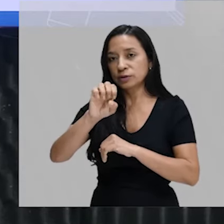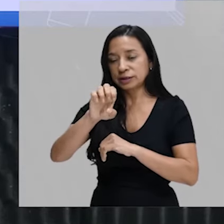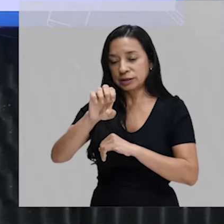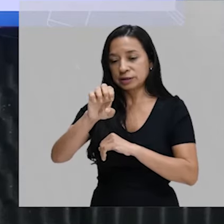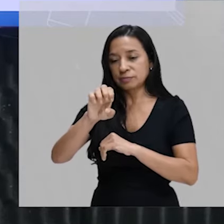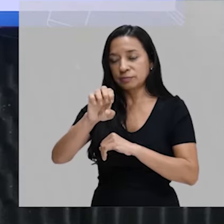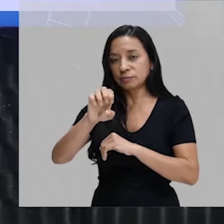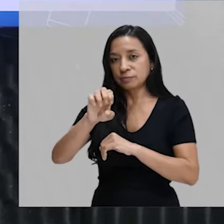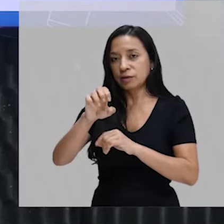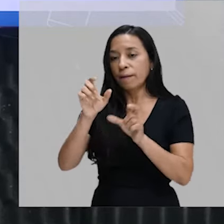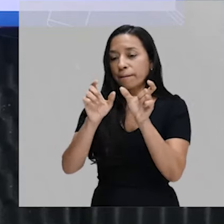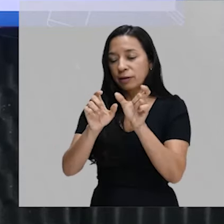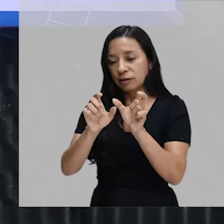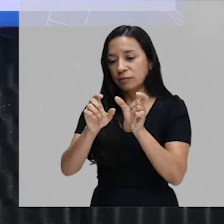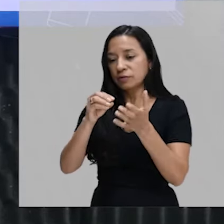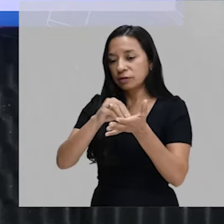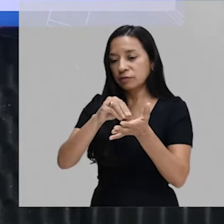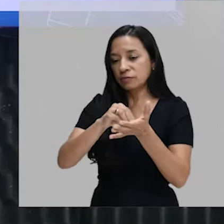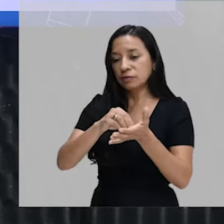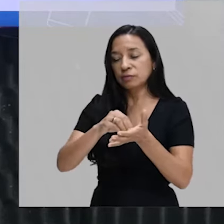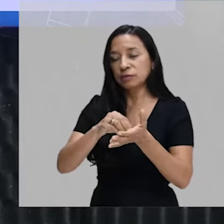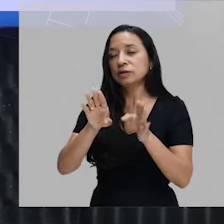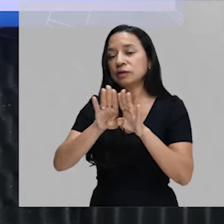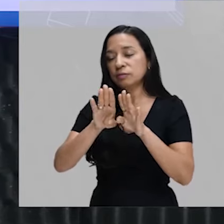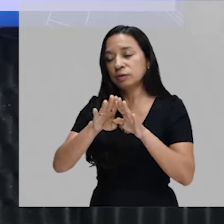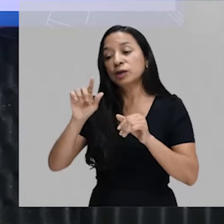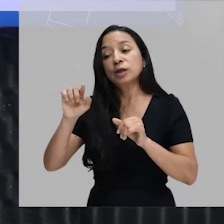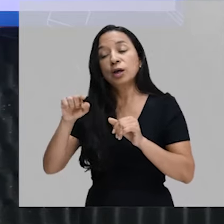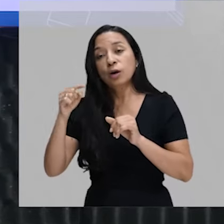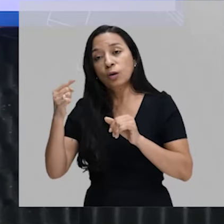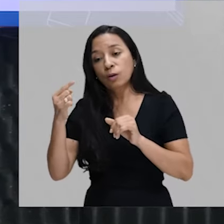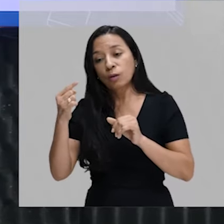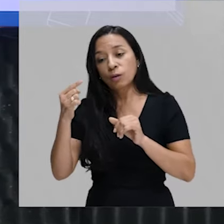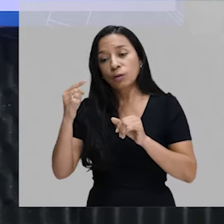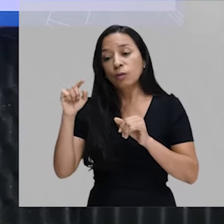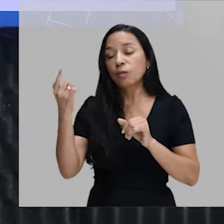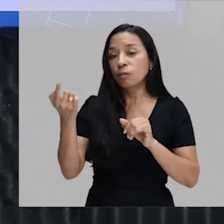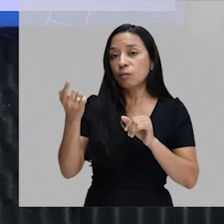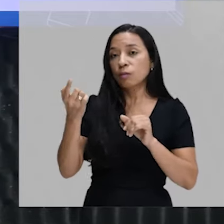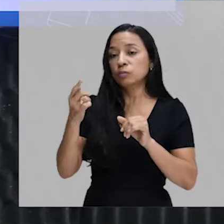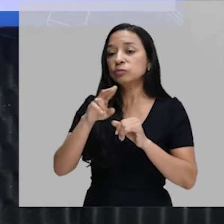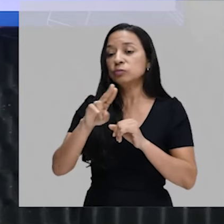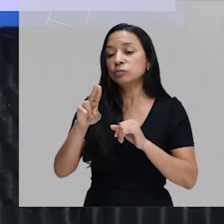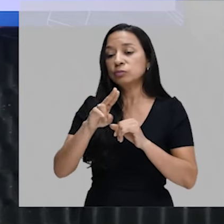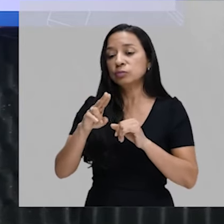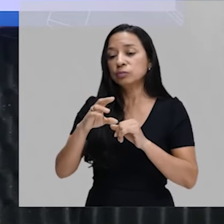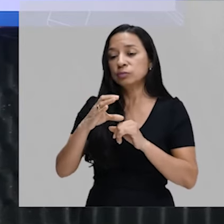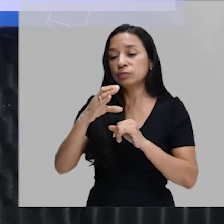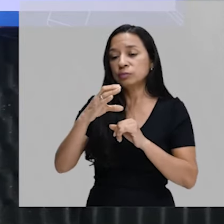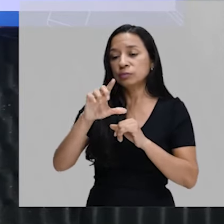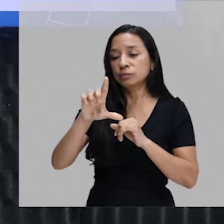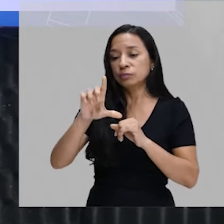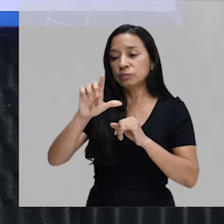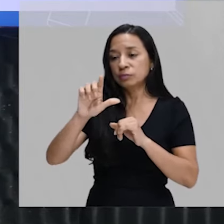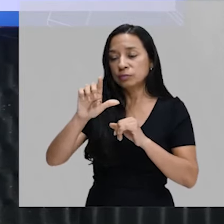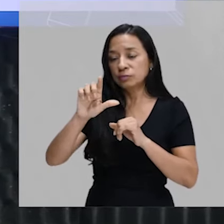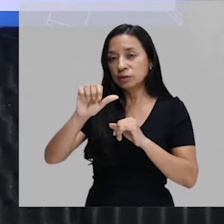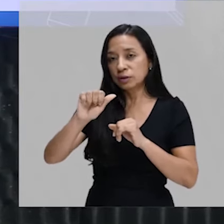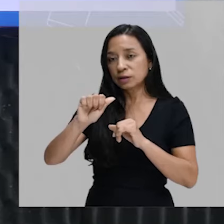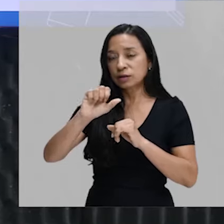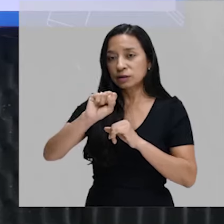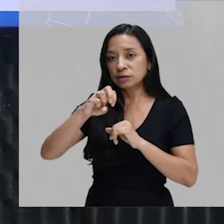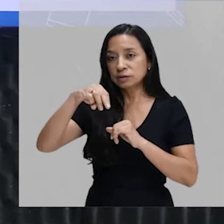Exocitose. Que também tem um outro nome. Que a gente chama de clasmocitose. Ok?